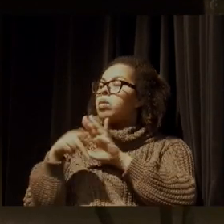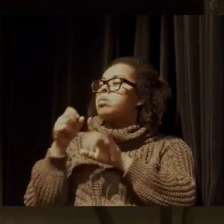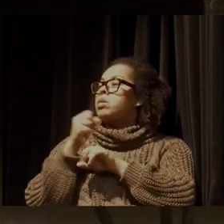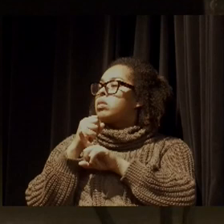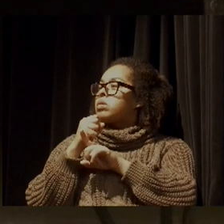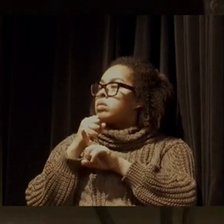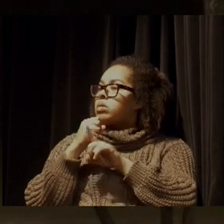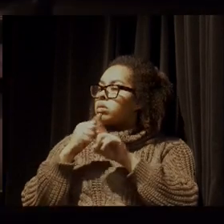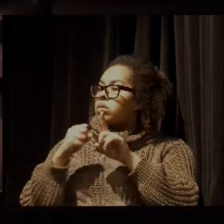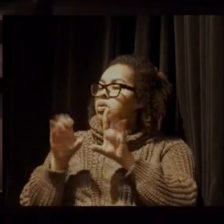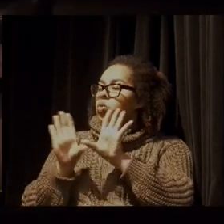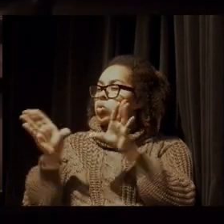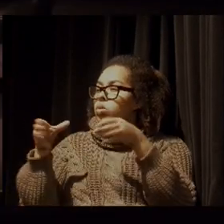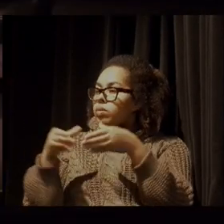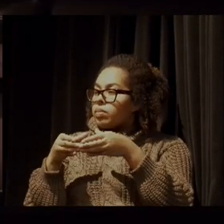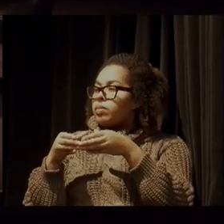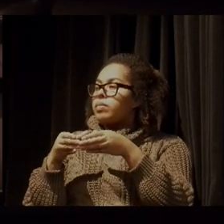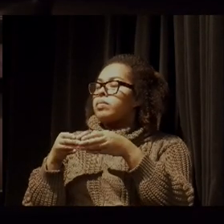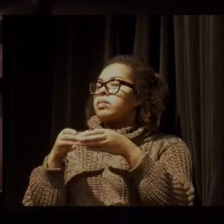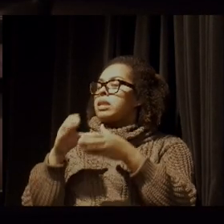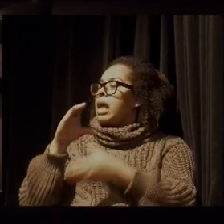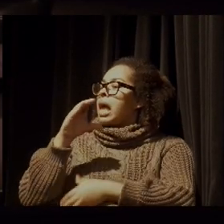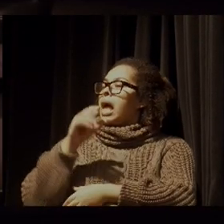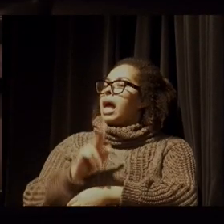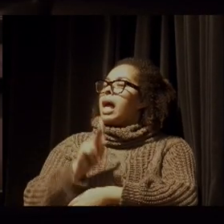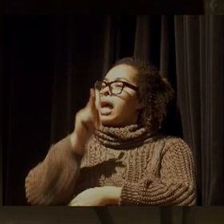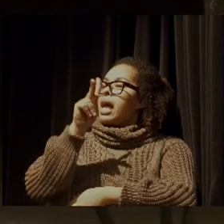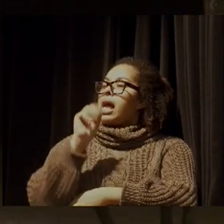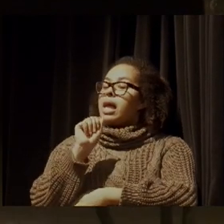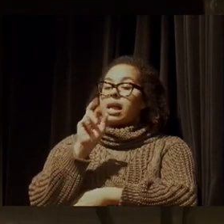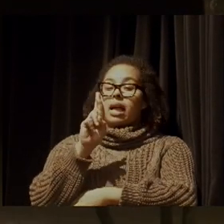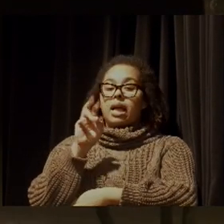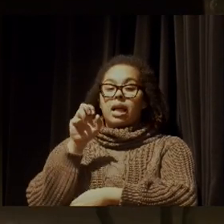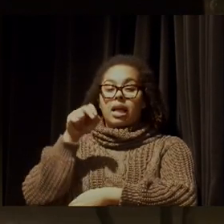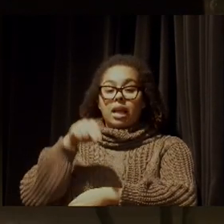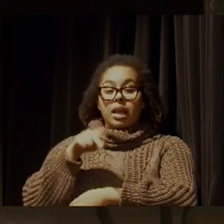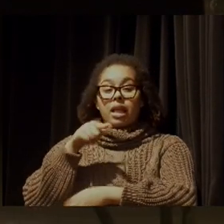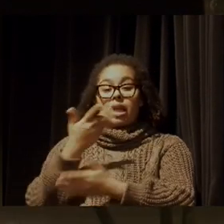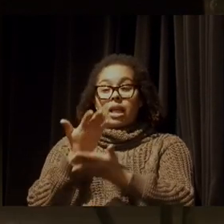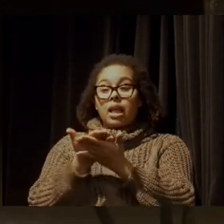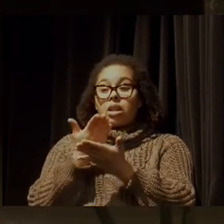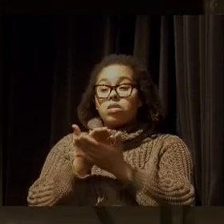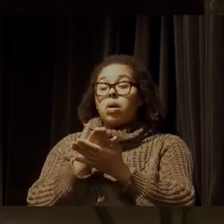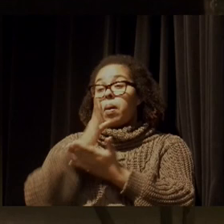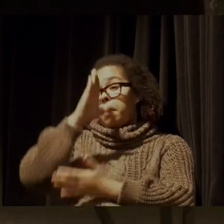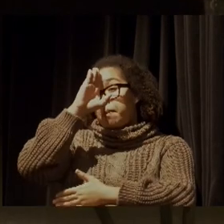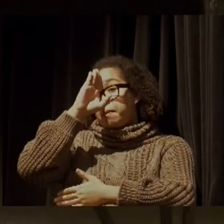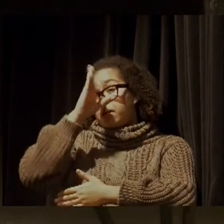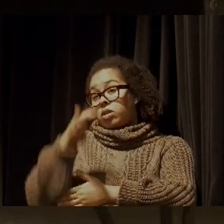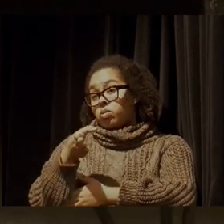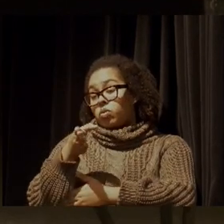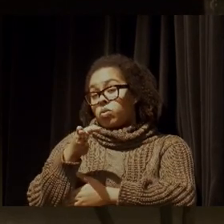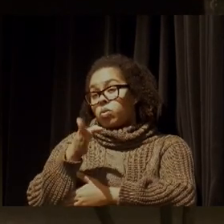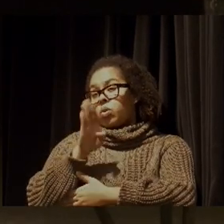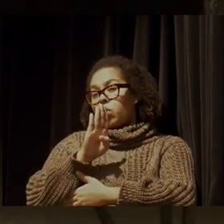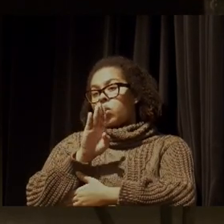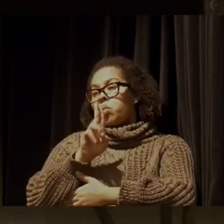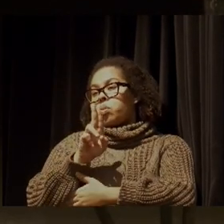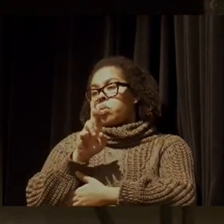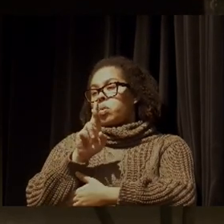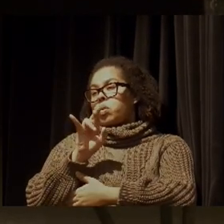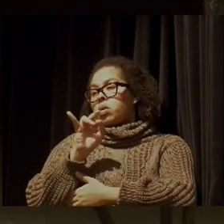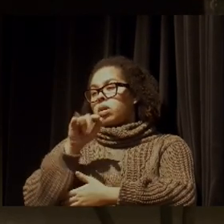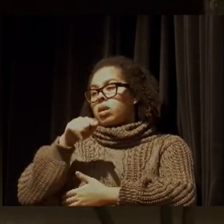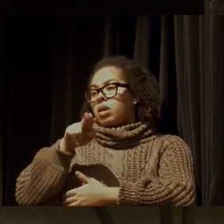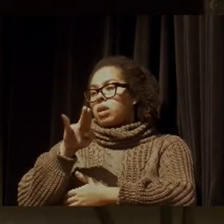Primatologia, Karen Strie, acho que você conhece, e ela estuda o maior primata brasileiro que são os muriquis, inclusive eu acho que